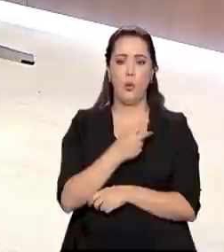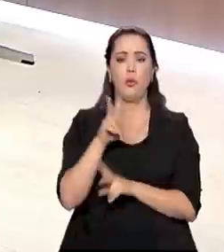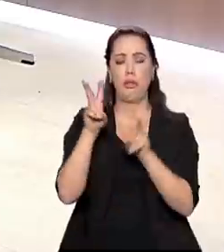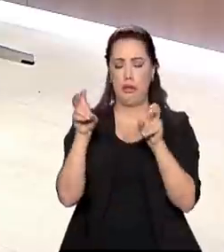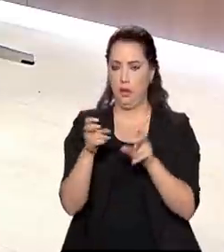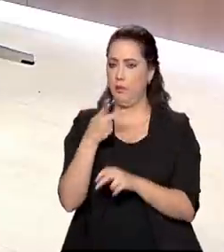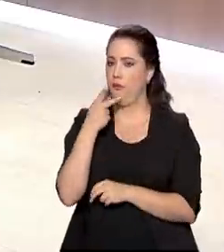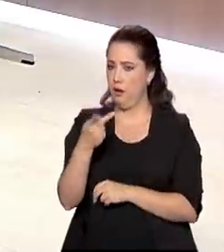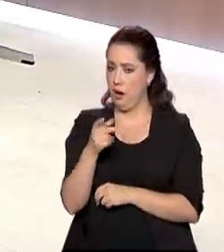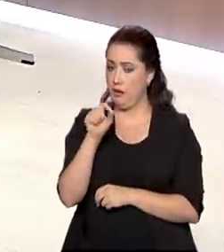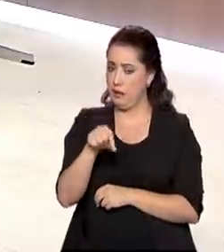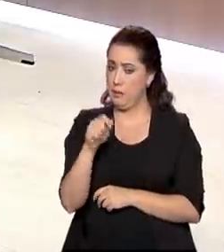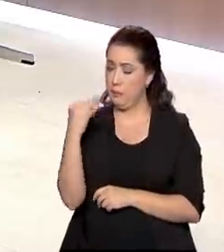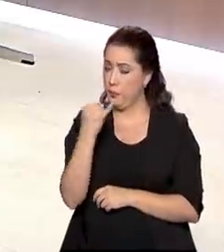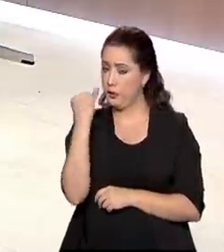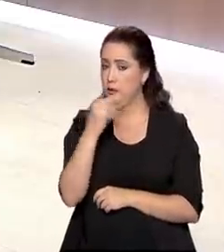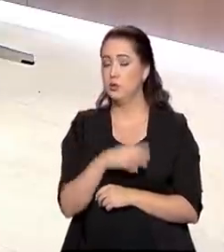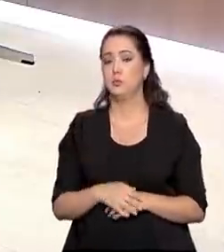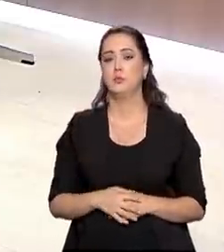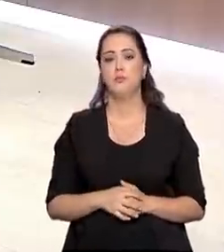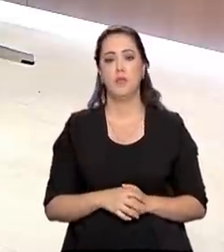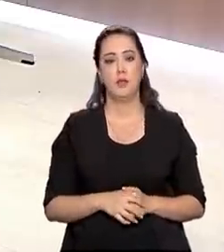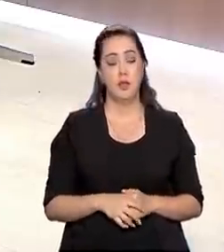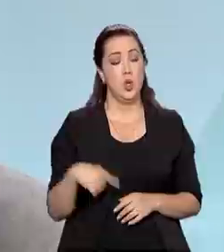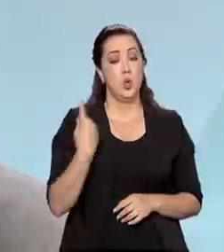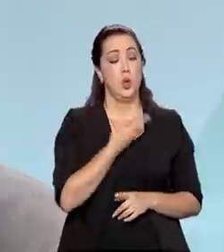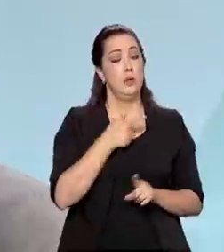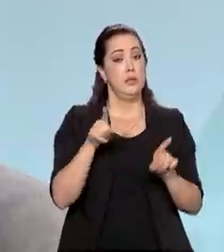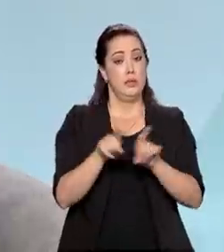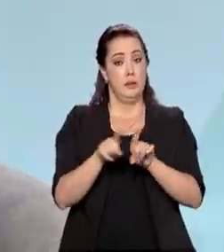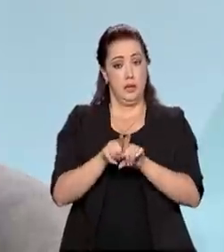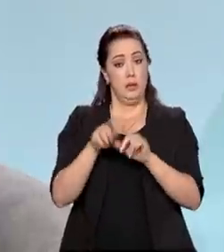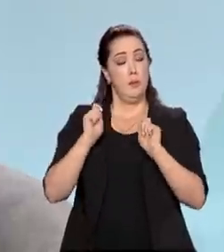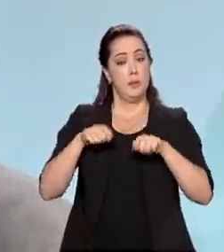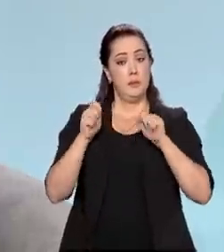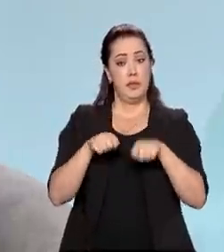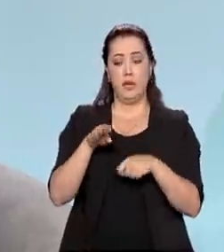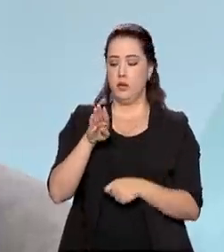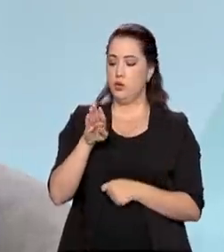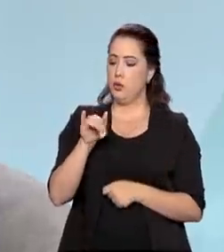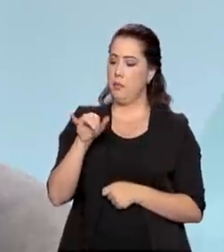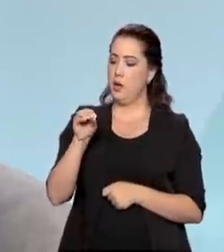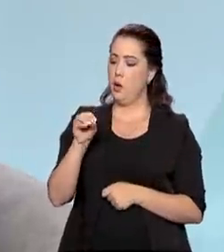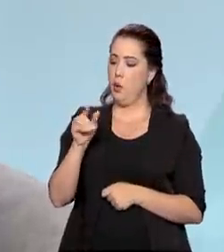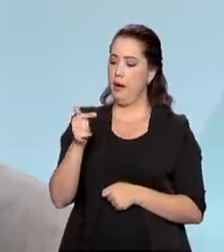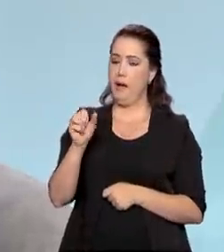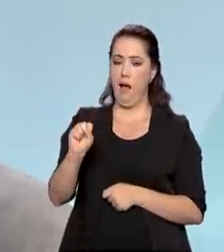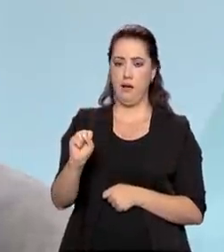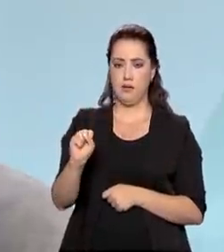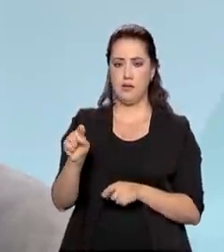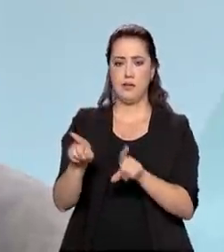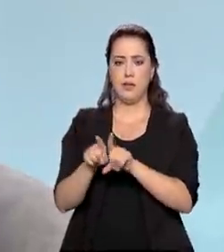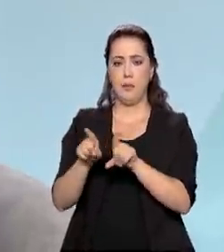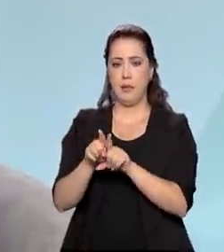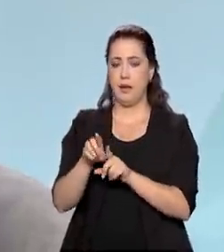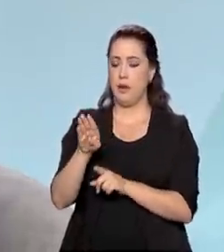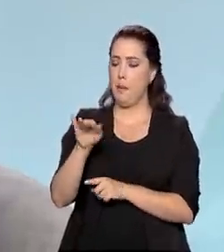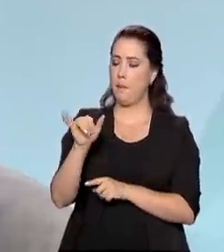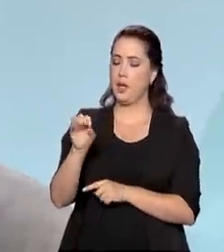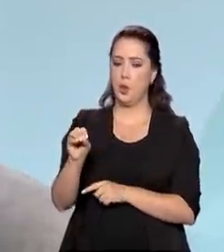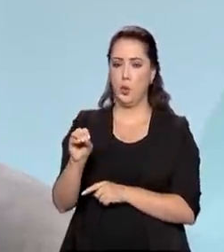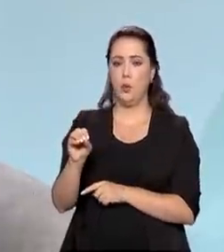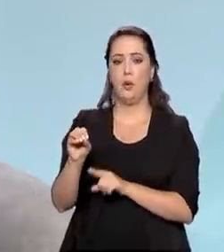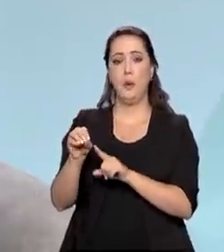comentário. Nós temos também um grande potencial de biogás e biometano, né? Que usando a torta de filtro e a